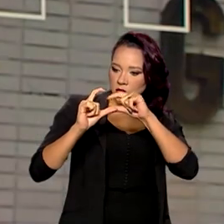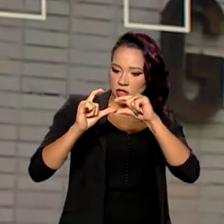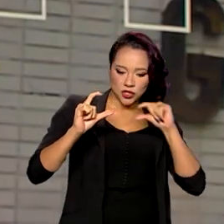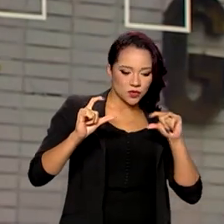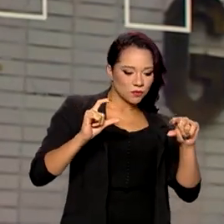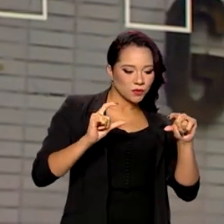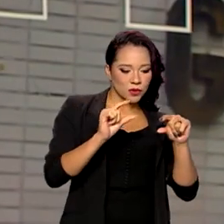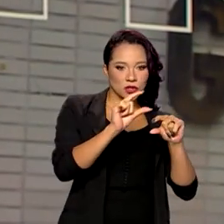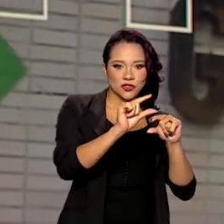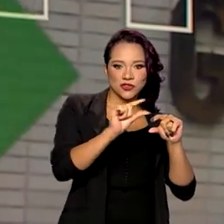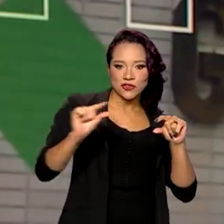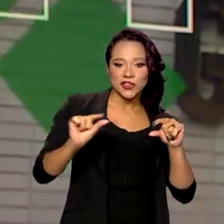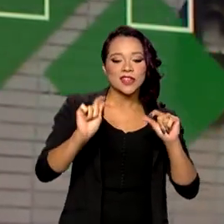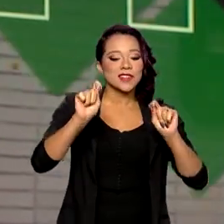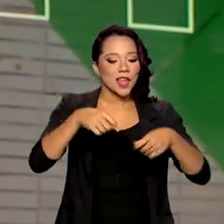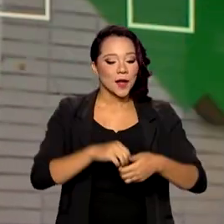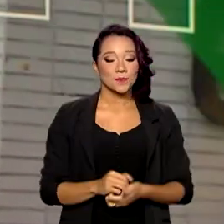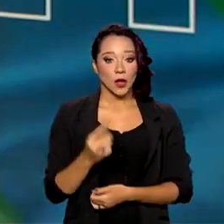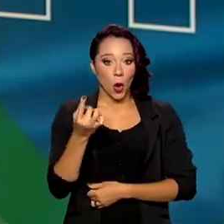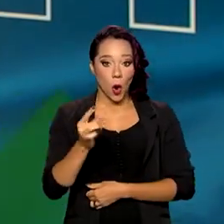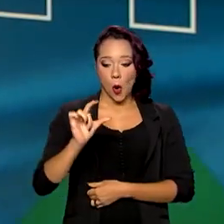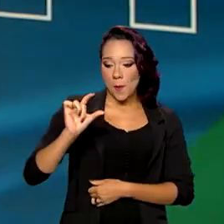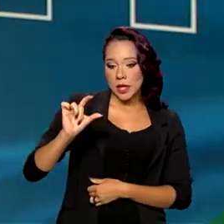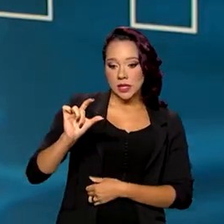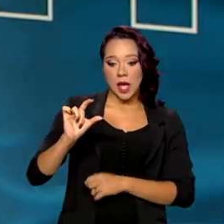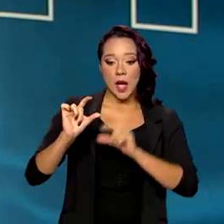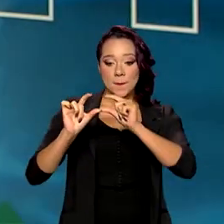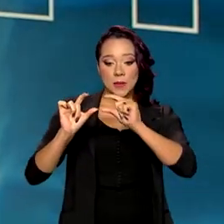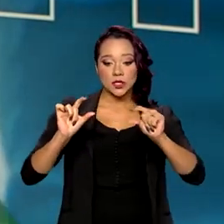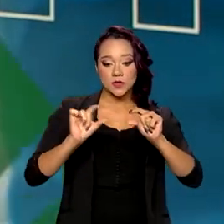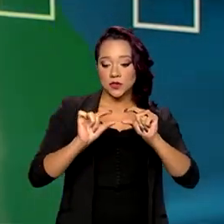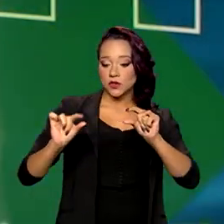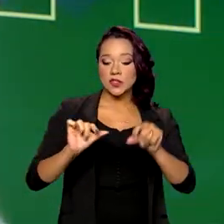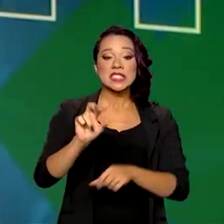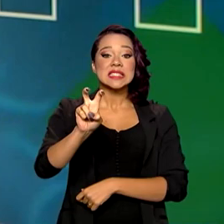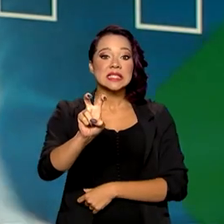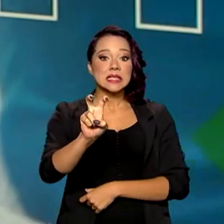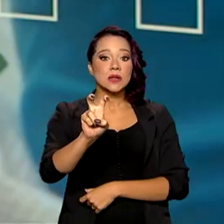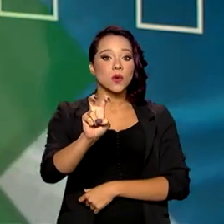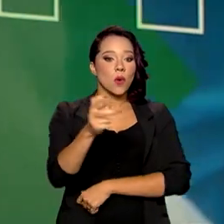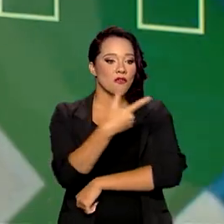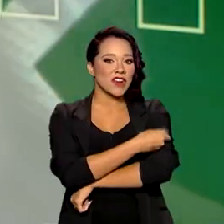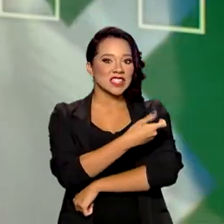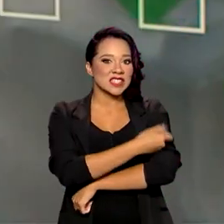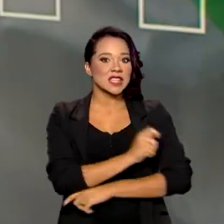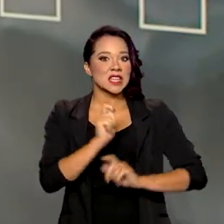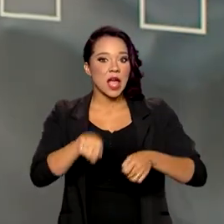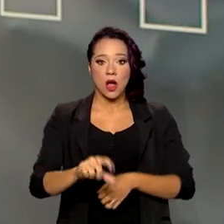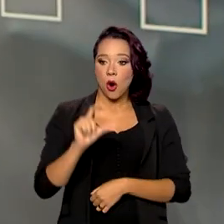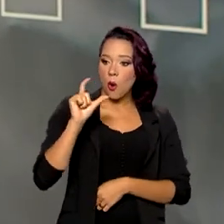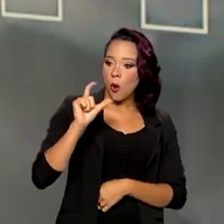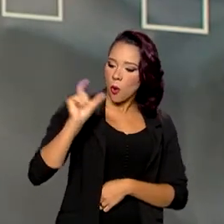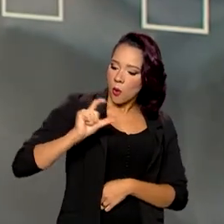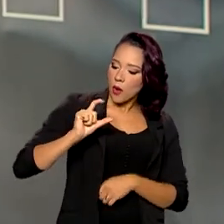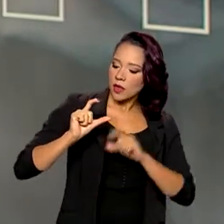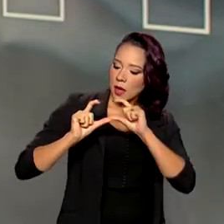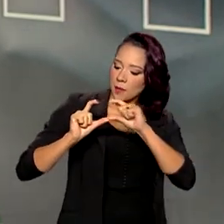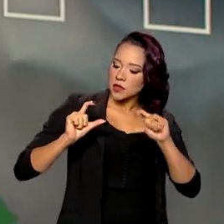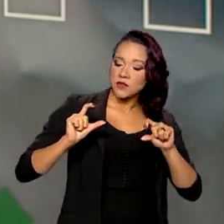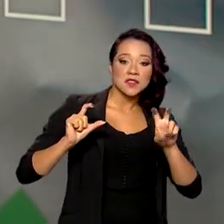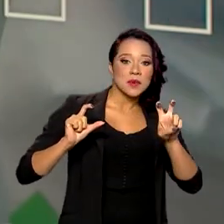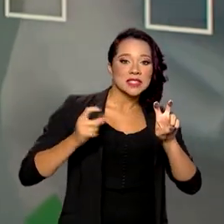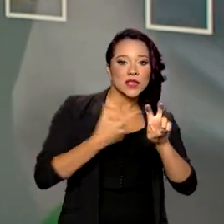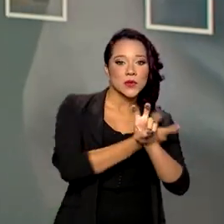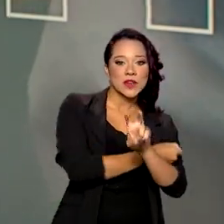já mostram que uma dose dessa pode ser fracionada em cinco doses. Então, nós podemos beneficiar um número